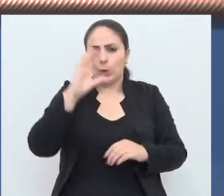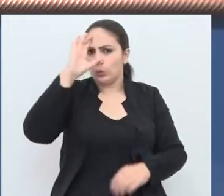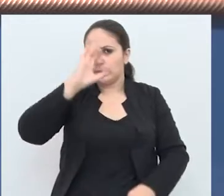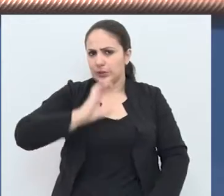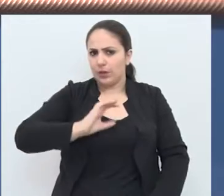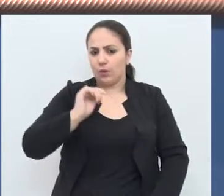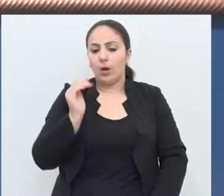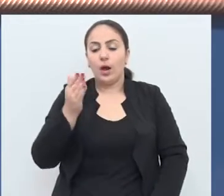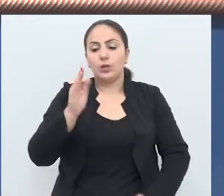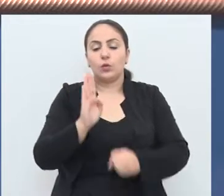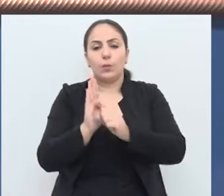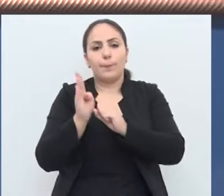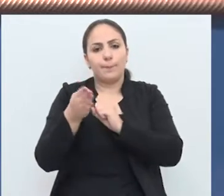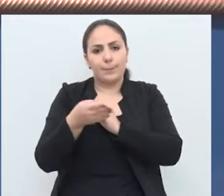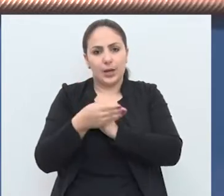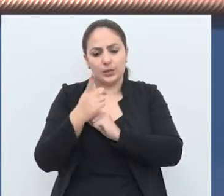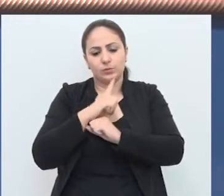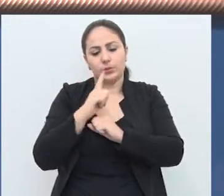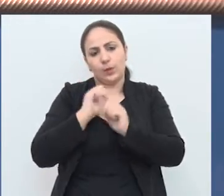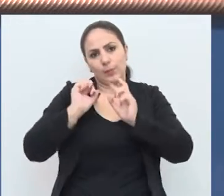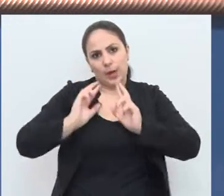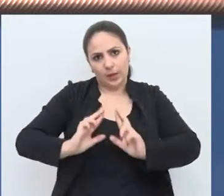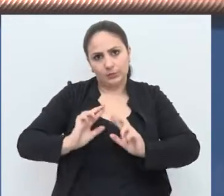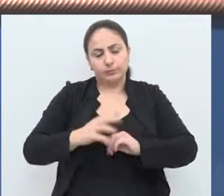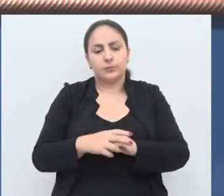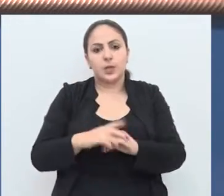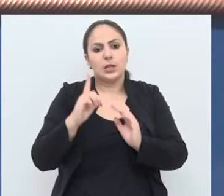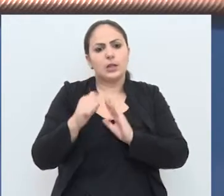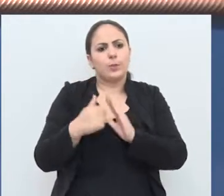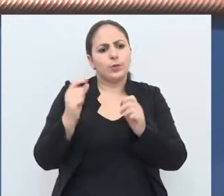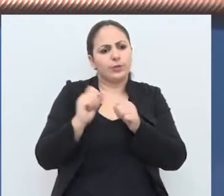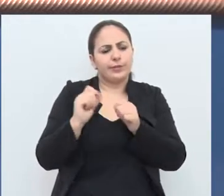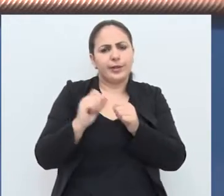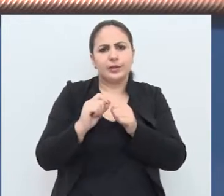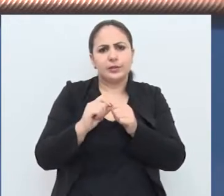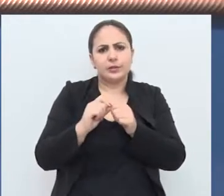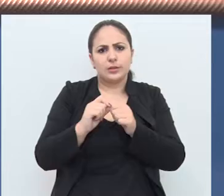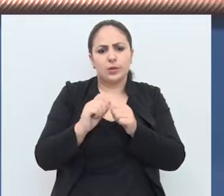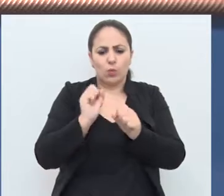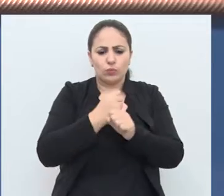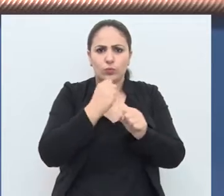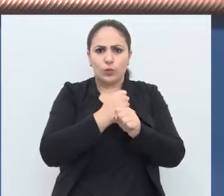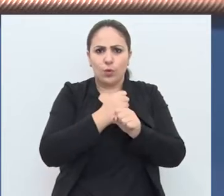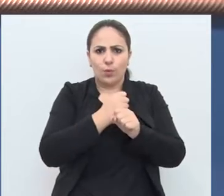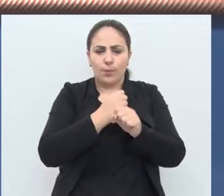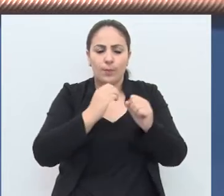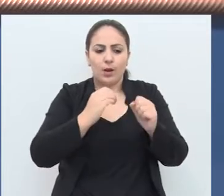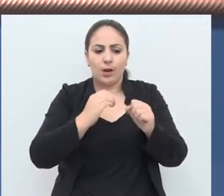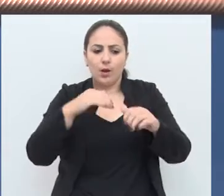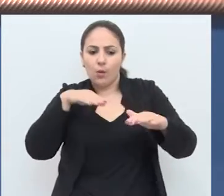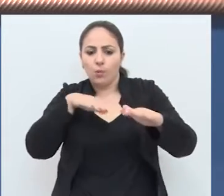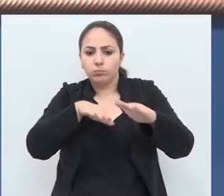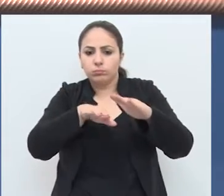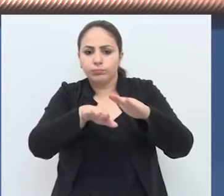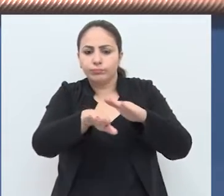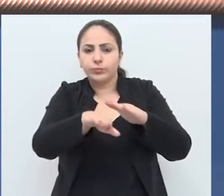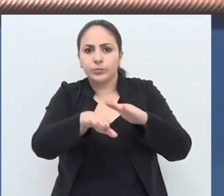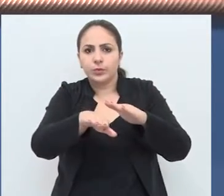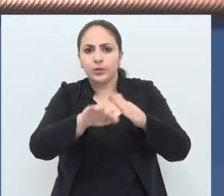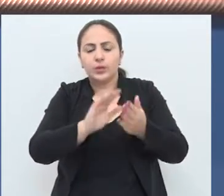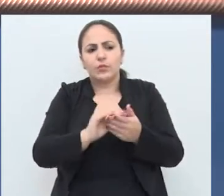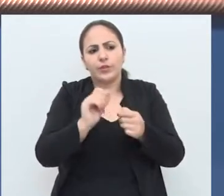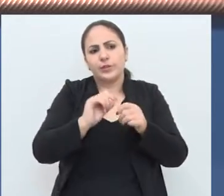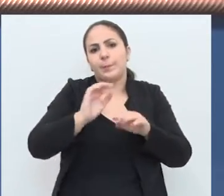cidadão lá no bairro, na vila, ele contém o terreno. Aí ele acabou fazendo uma garagem, fazendo um espaço,